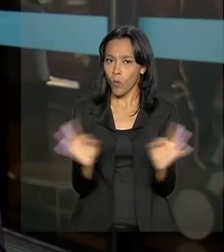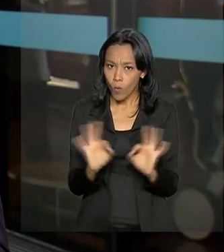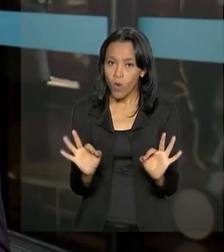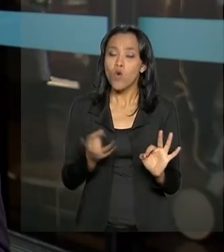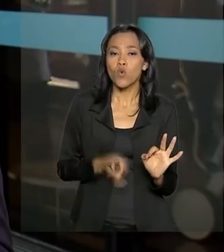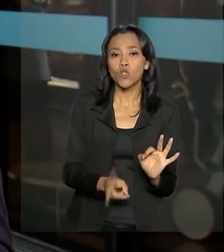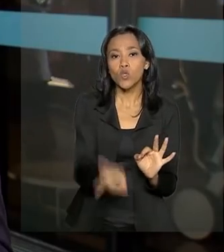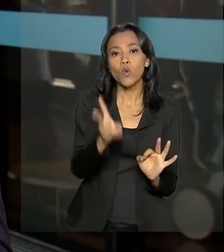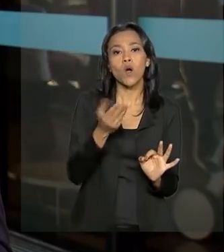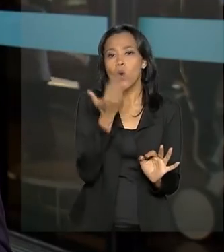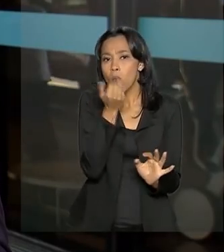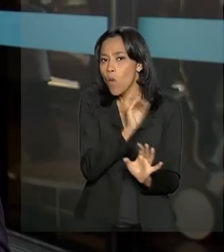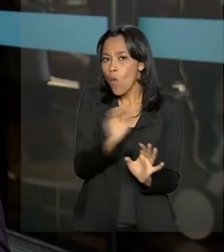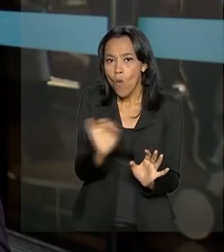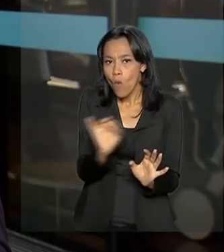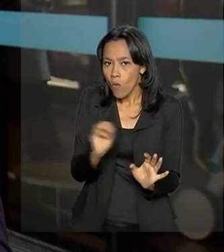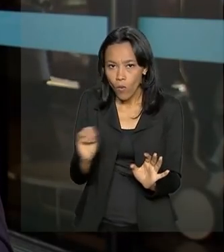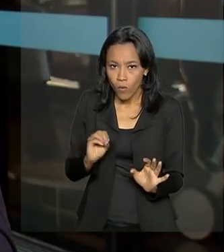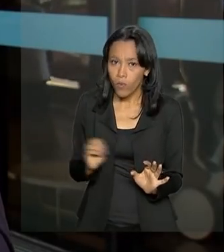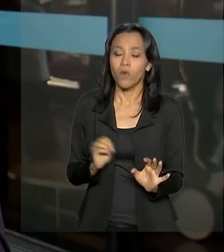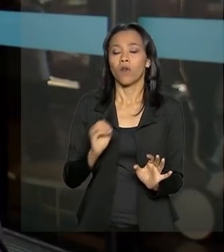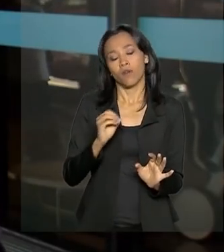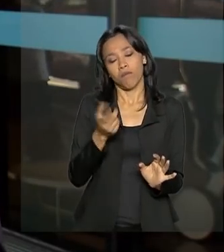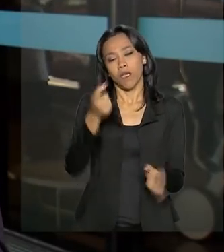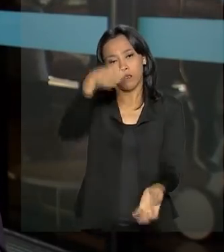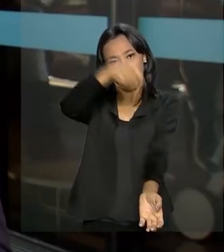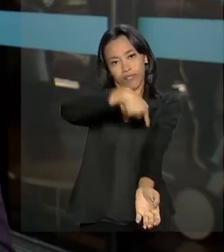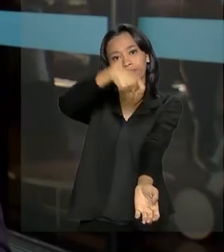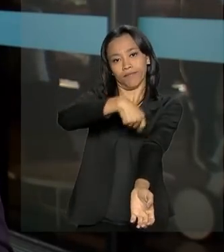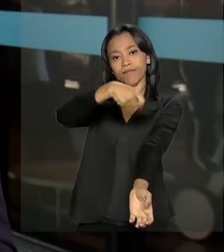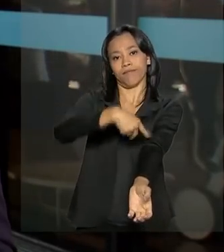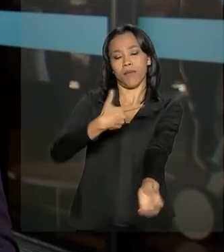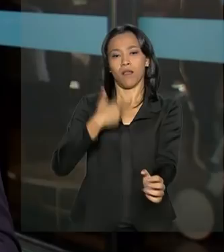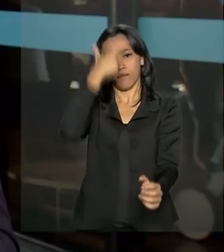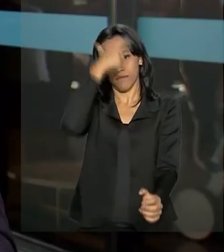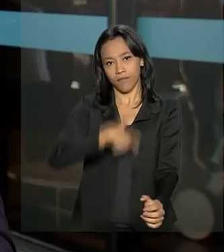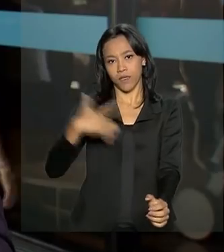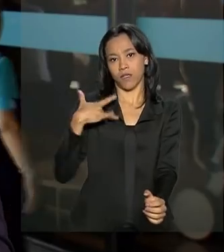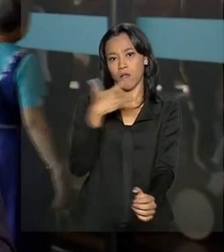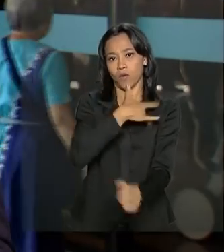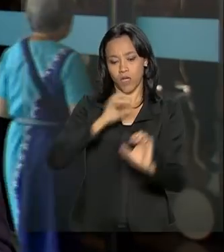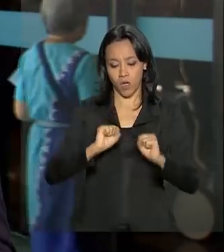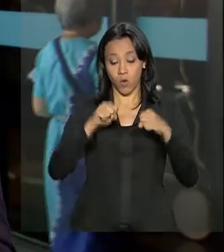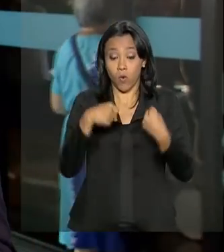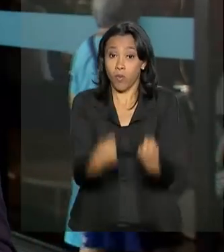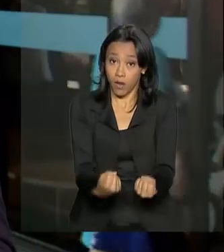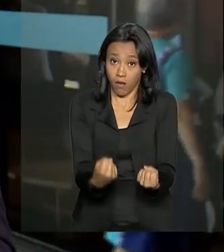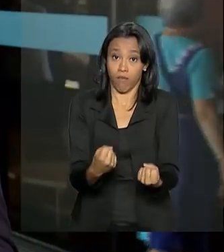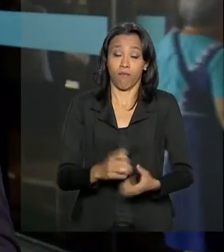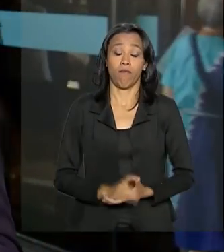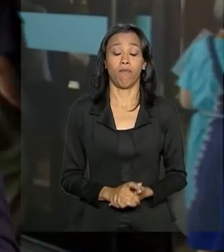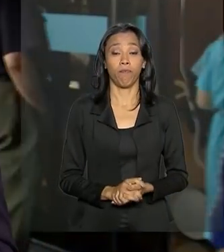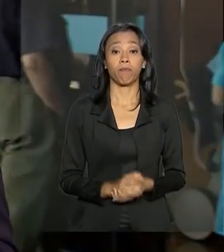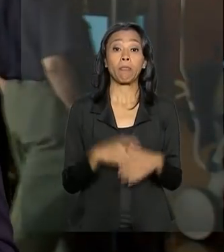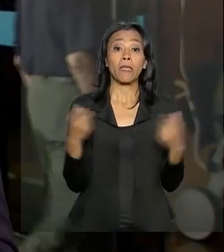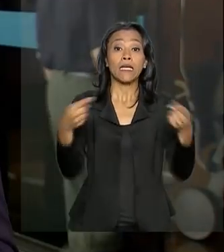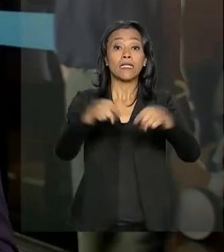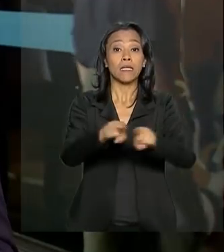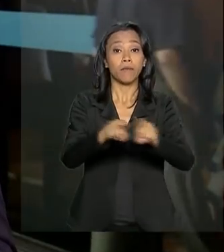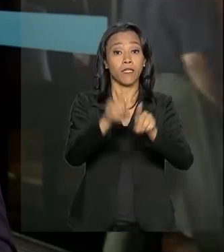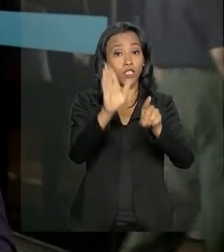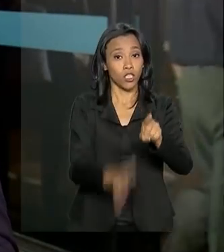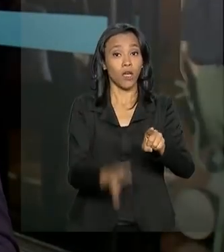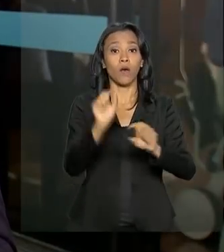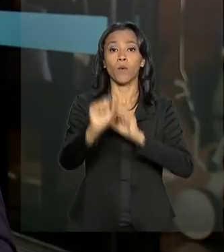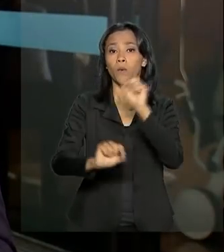em jejum oral, recebendo todos os nutrientes necessários para a sua recuperação Por via endovenosa Também foram